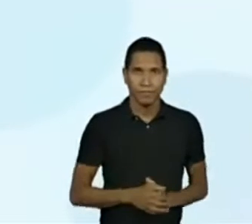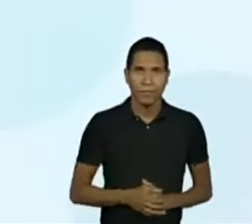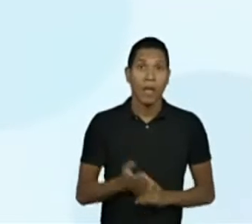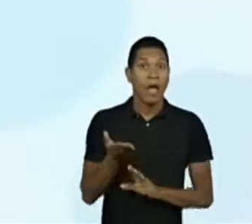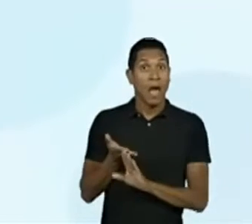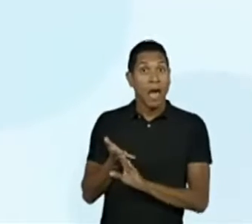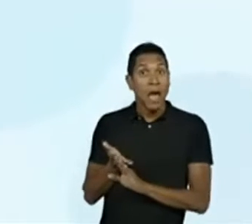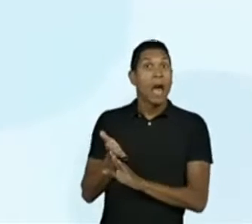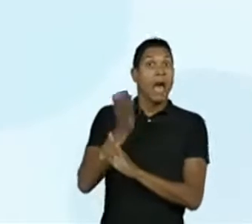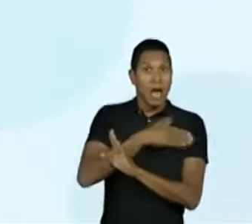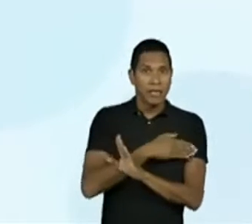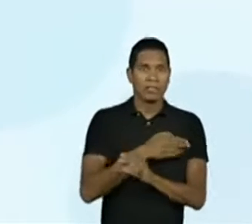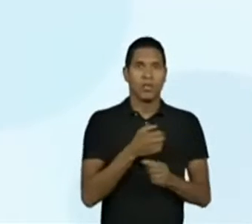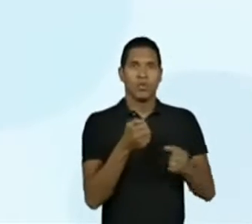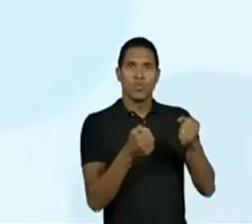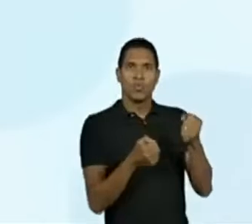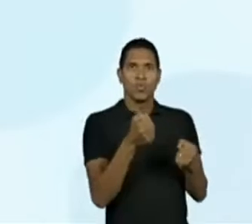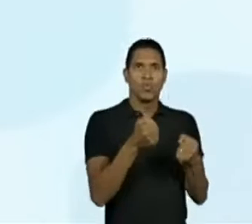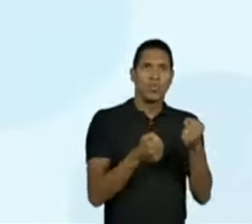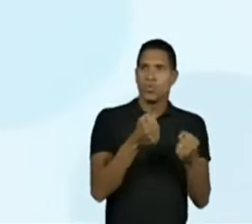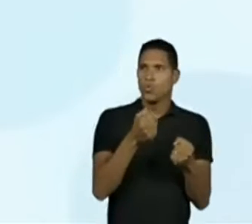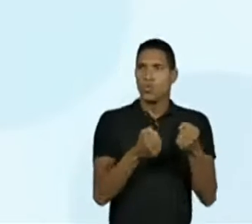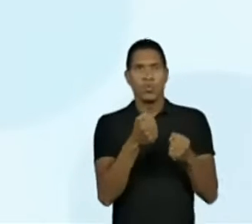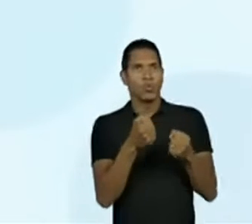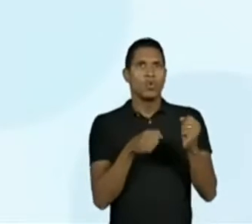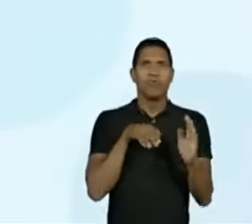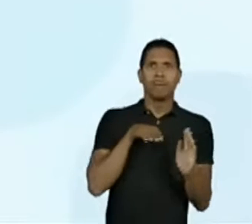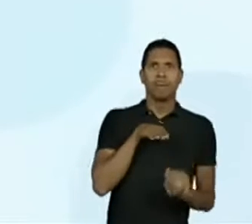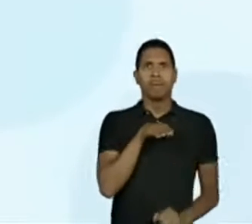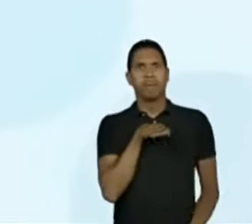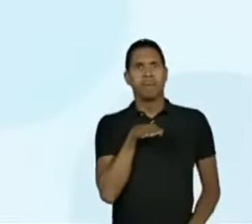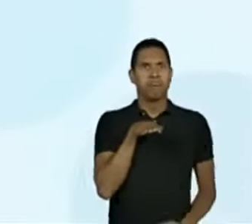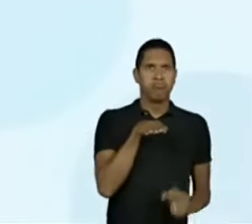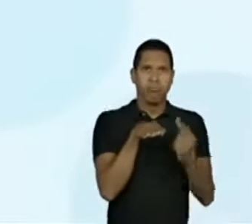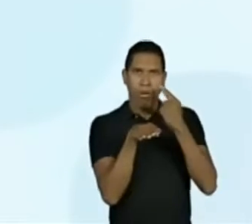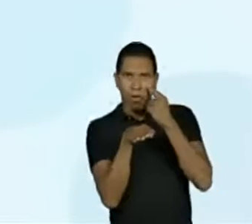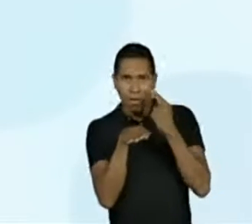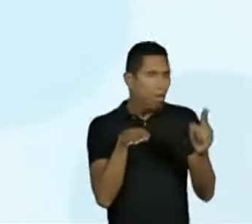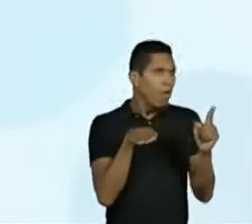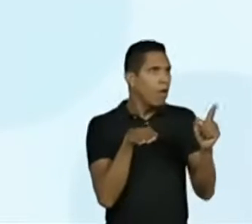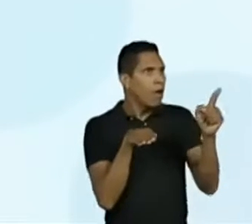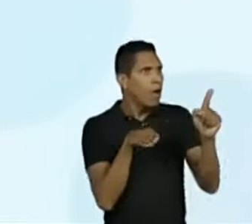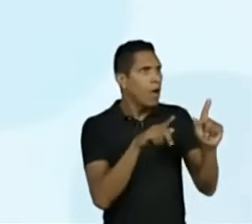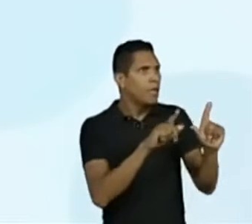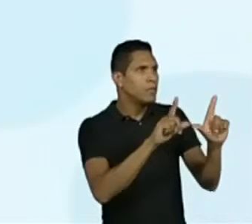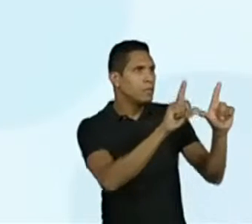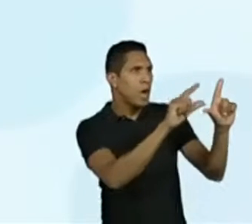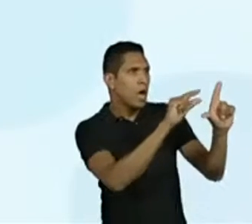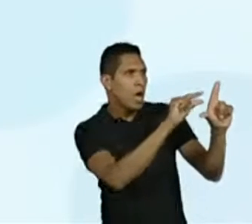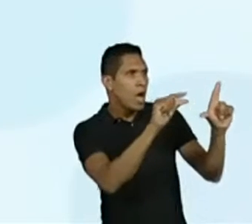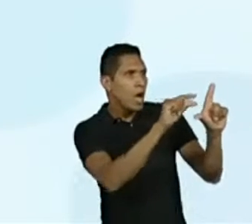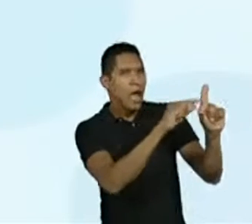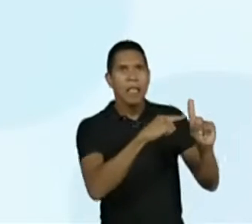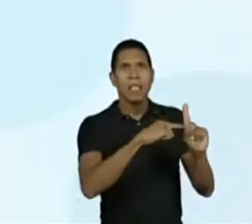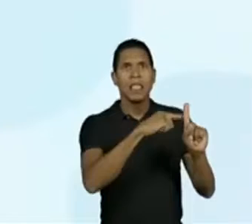eles observaram um painel que estava marcando a temperatura naquele momento.